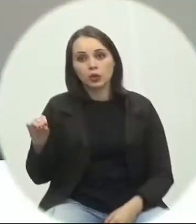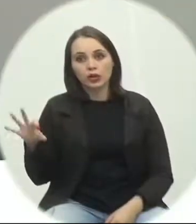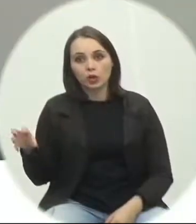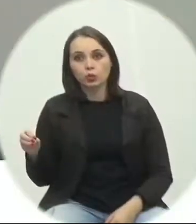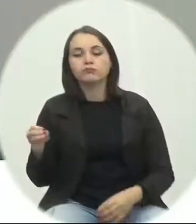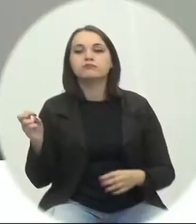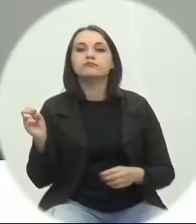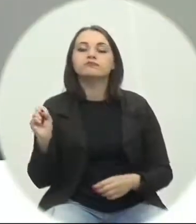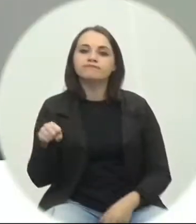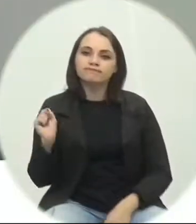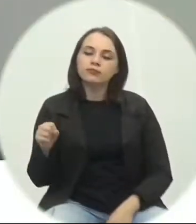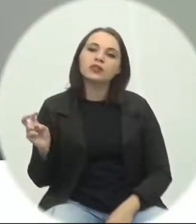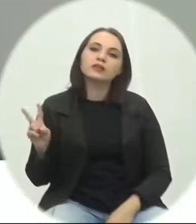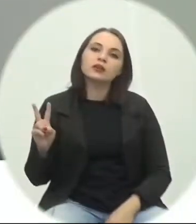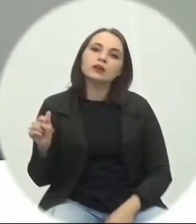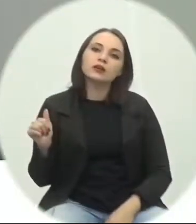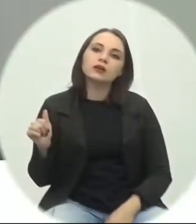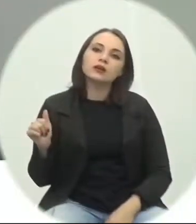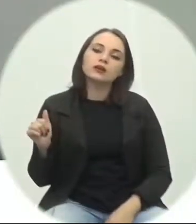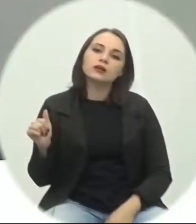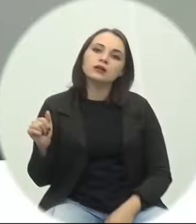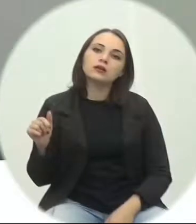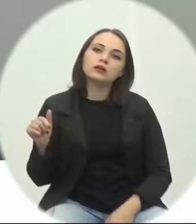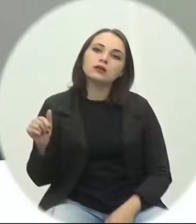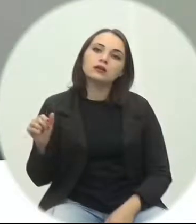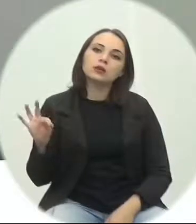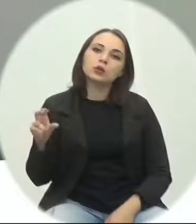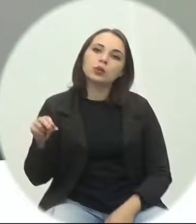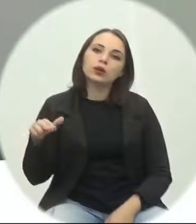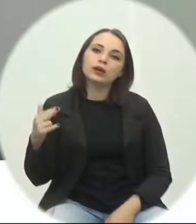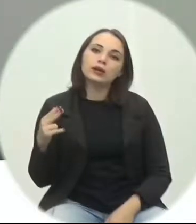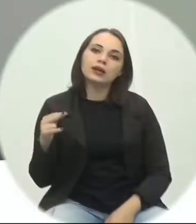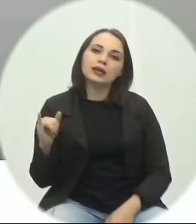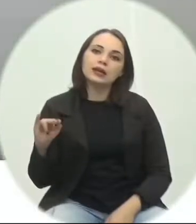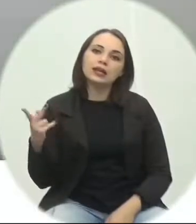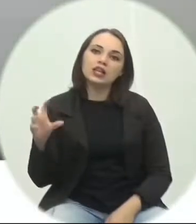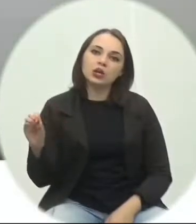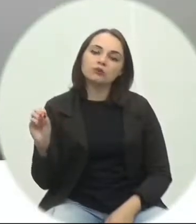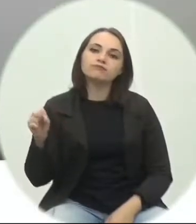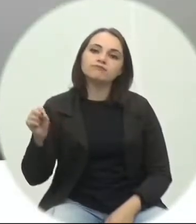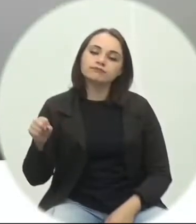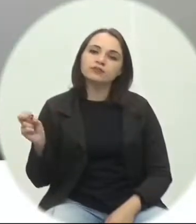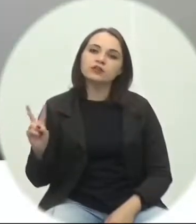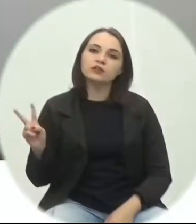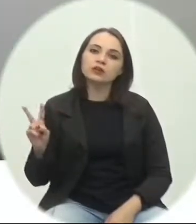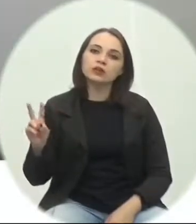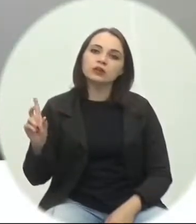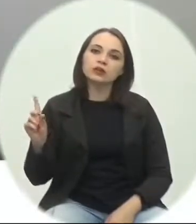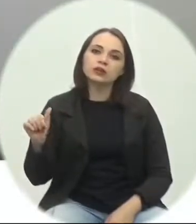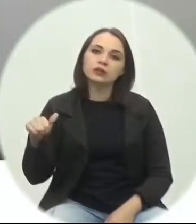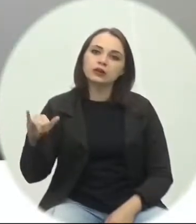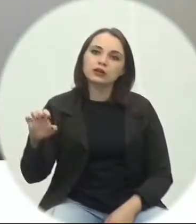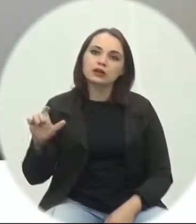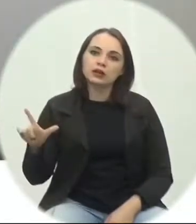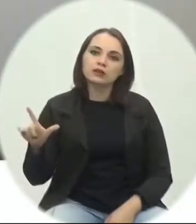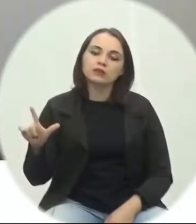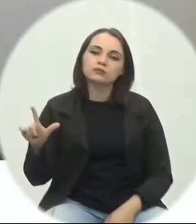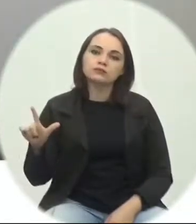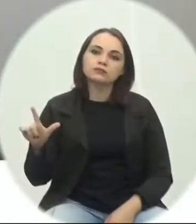Favorável. A favor, vereador Toninho da Saúde. Favorável. A favor, vereador Daniel Antunes.